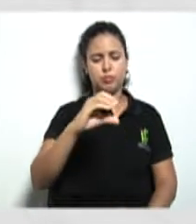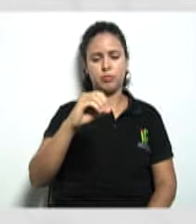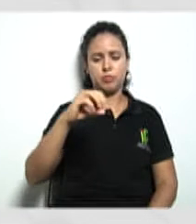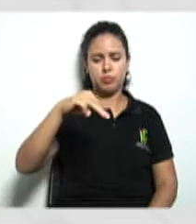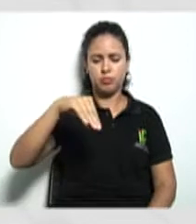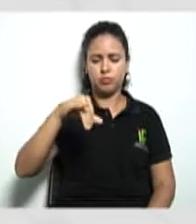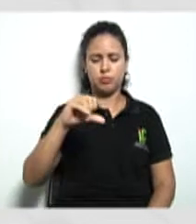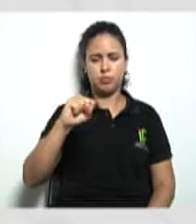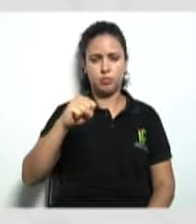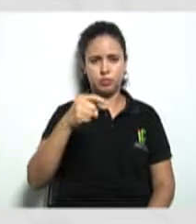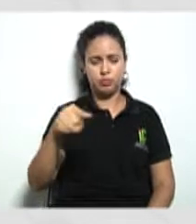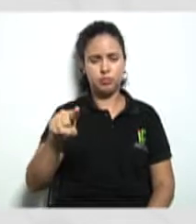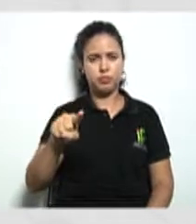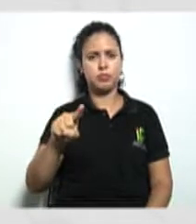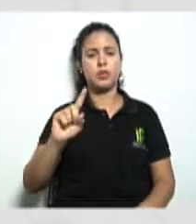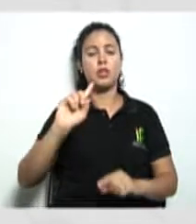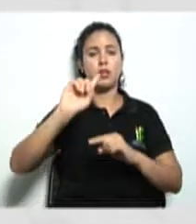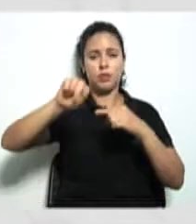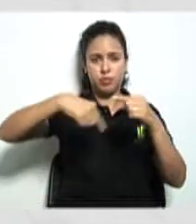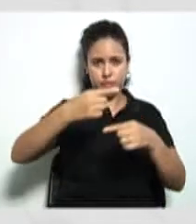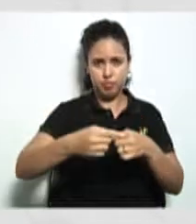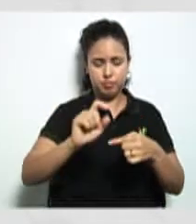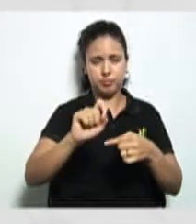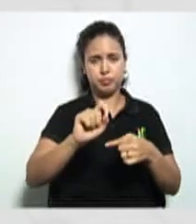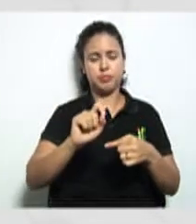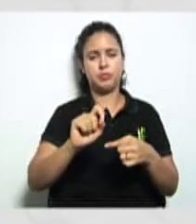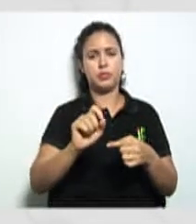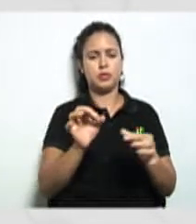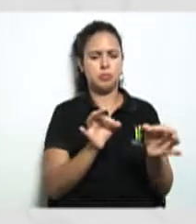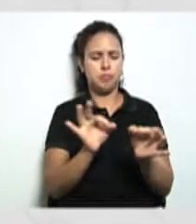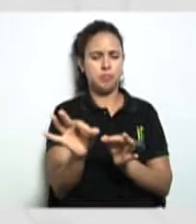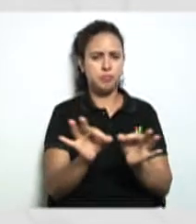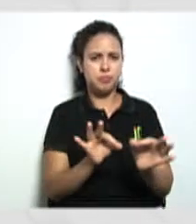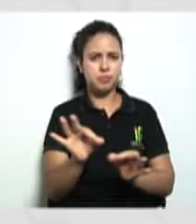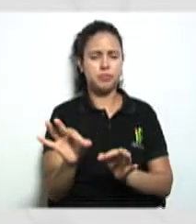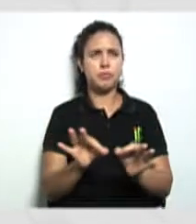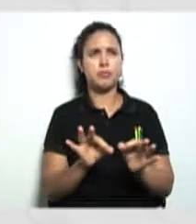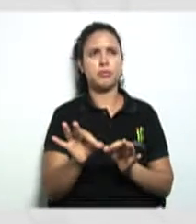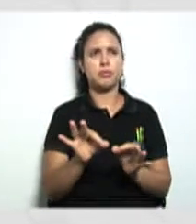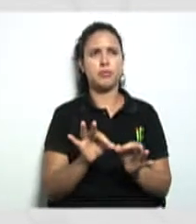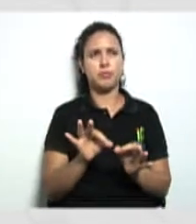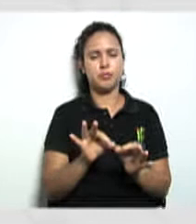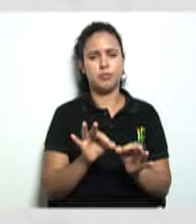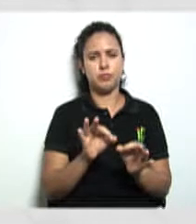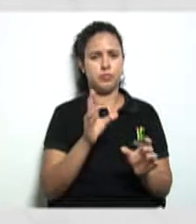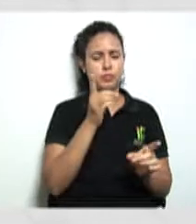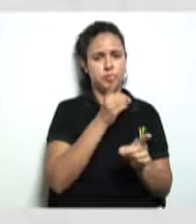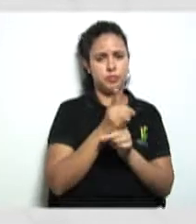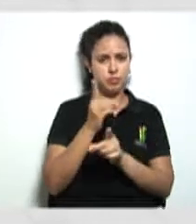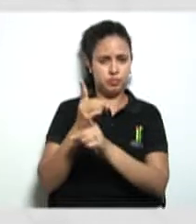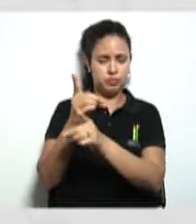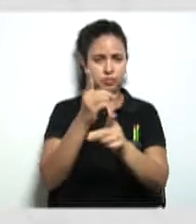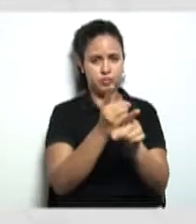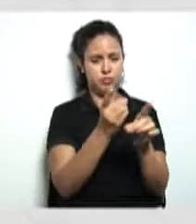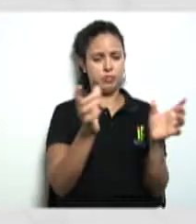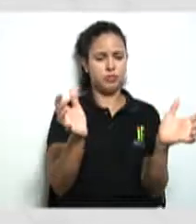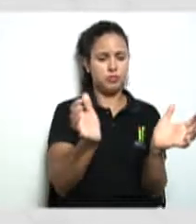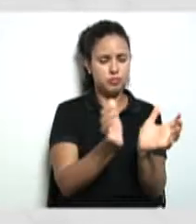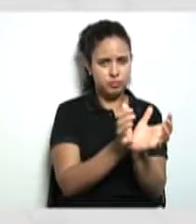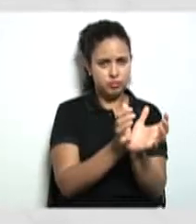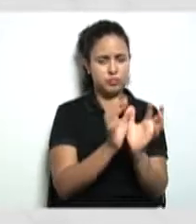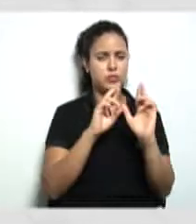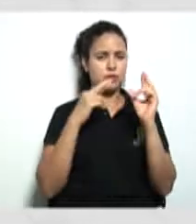Depois, o que tem que ser feito? Organizar os encontros possíveis com os cooperados.